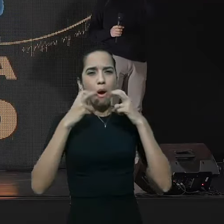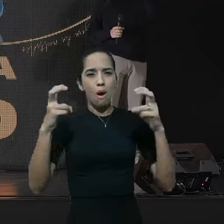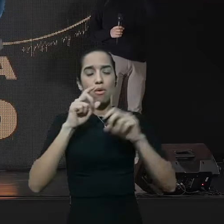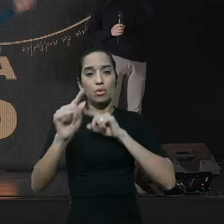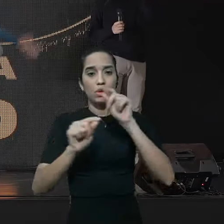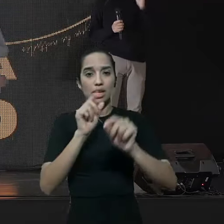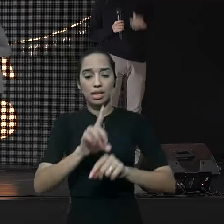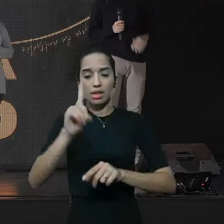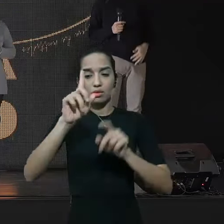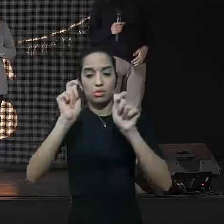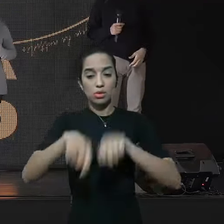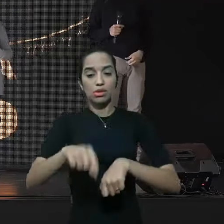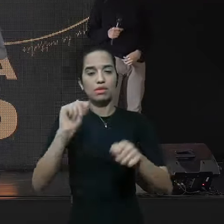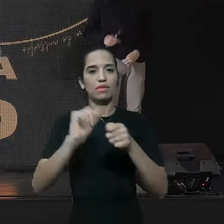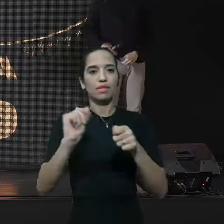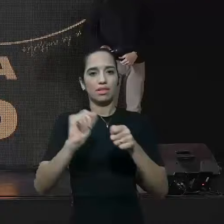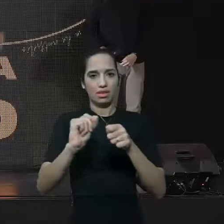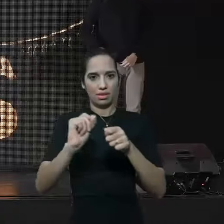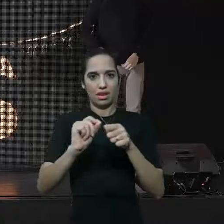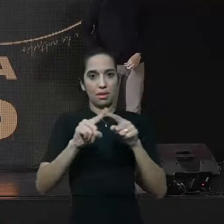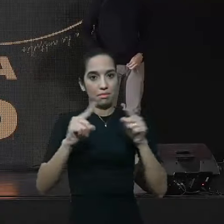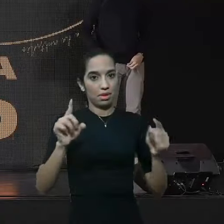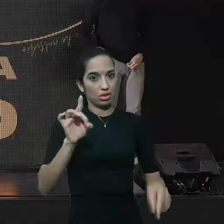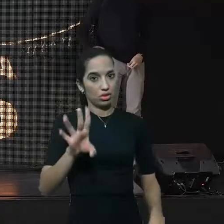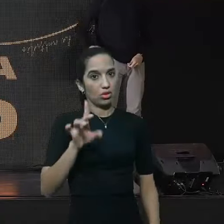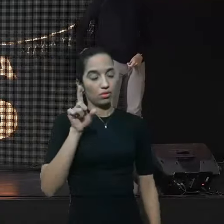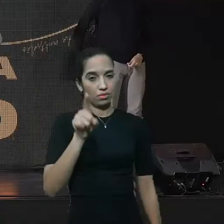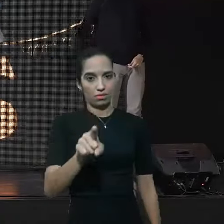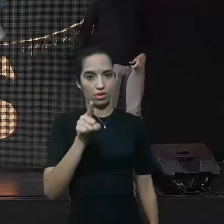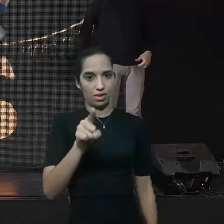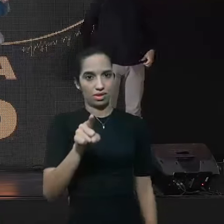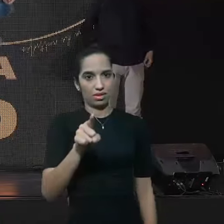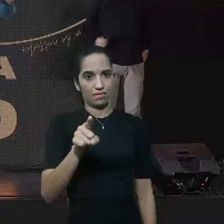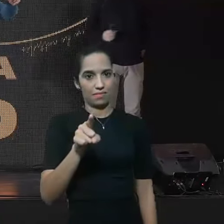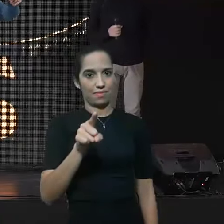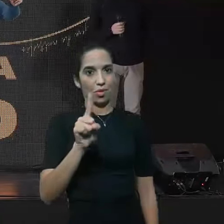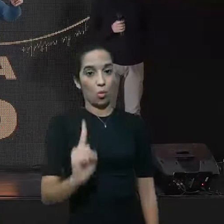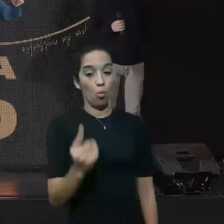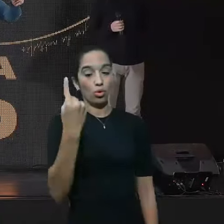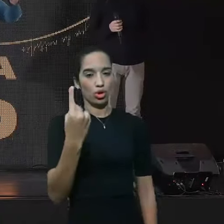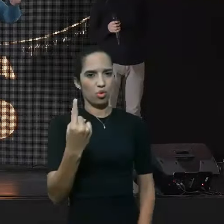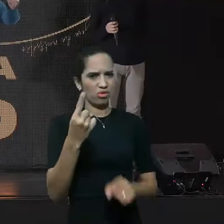Deus pode fazer mas você não é qualquer um